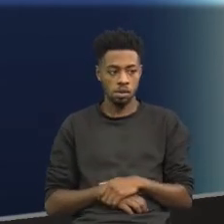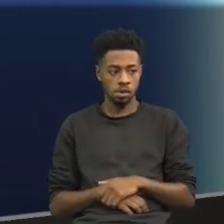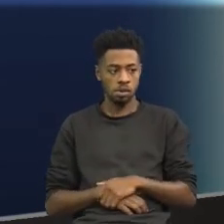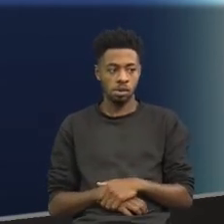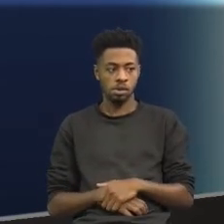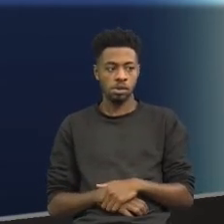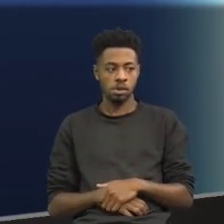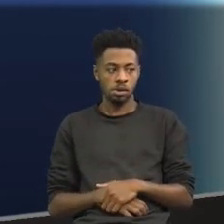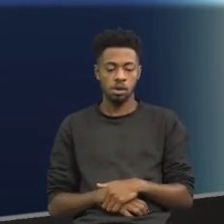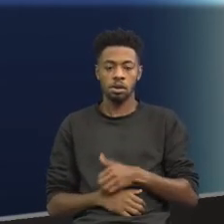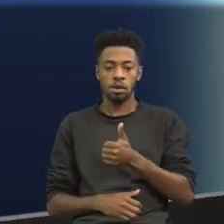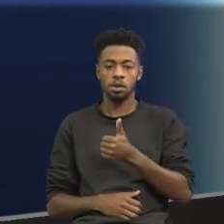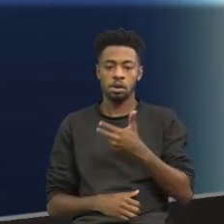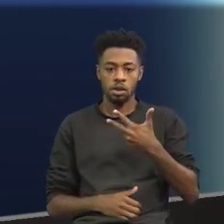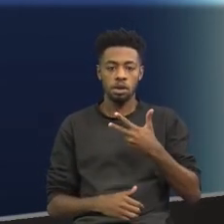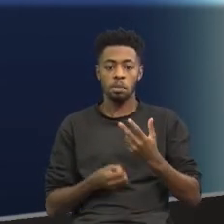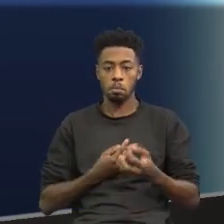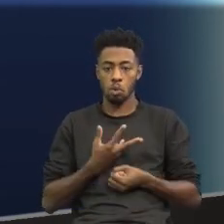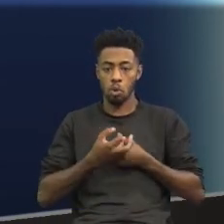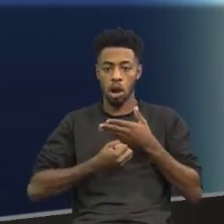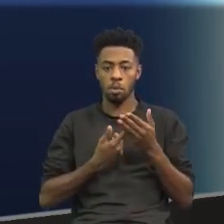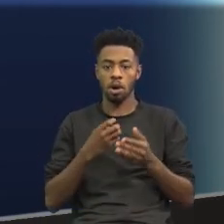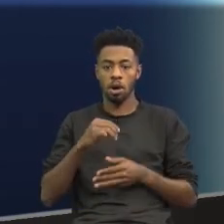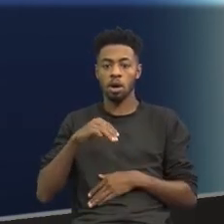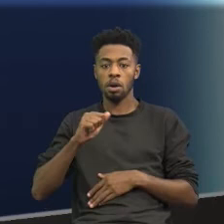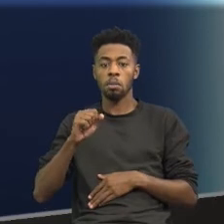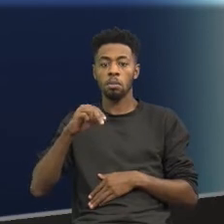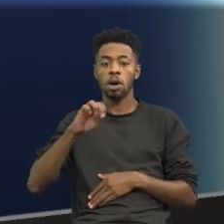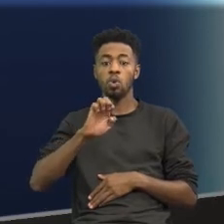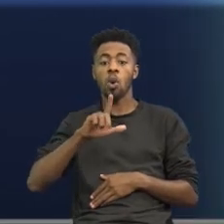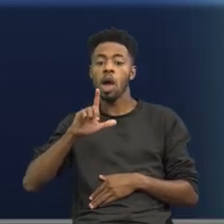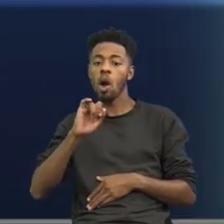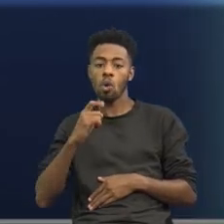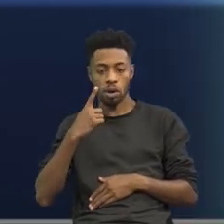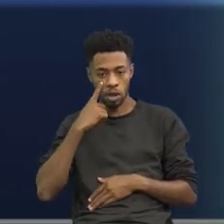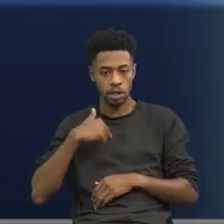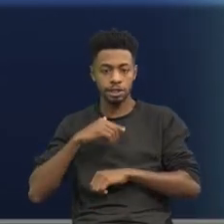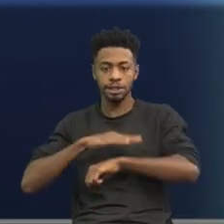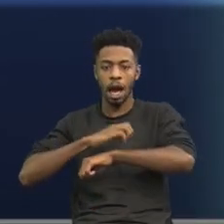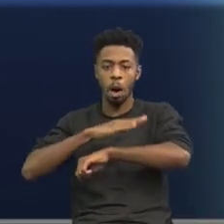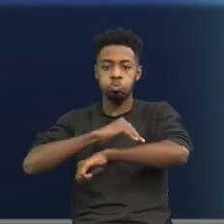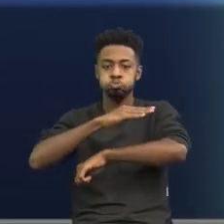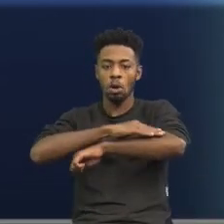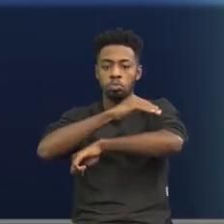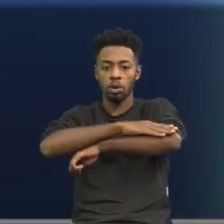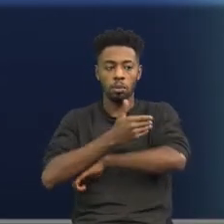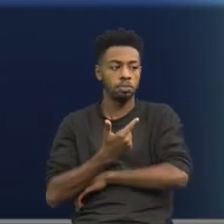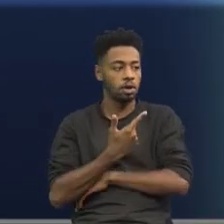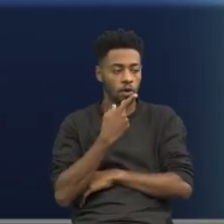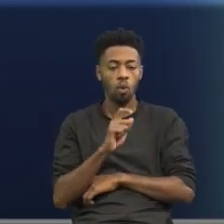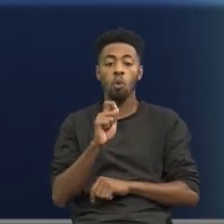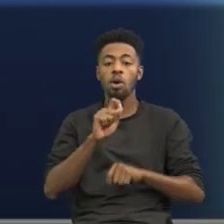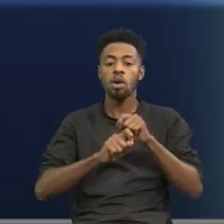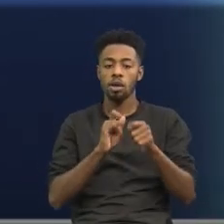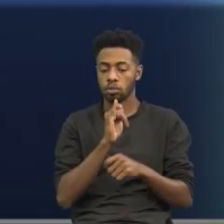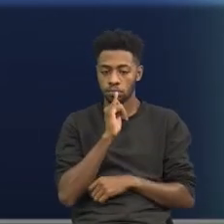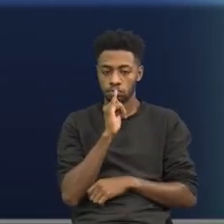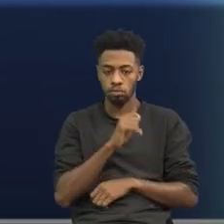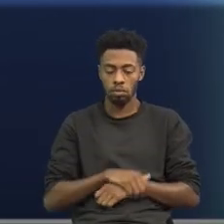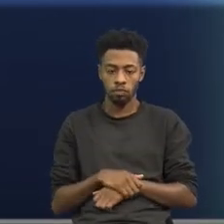Décima terceira questão, tem um poema aí do Manuel Bandeira, Os Sapos, um trechinho dos sapos, que foi, inclusive,